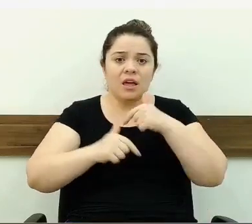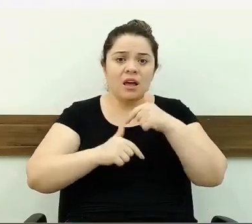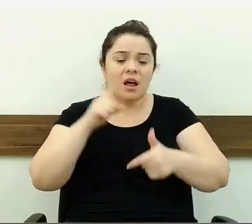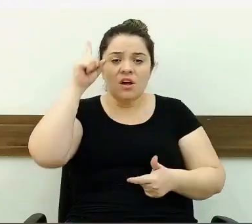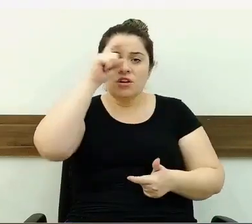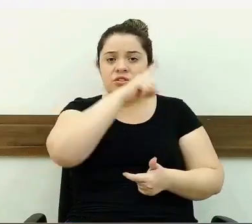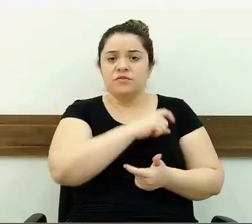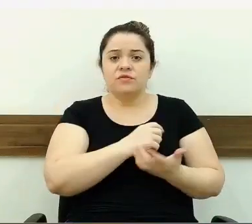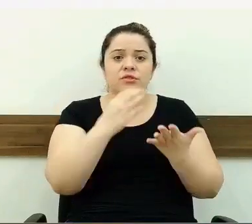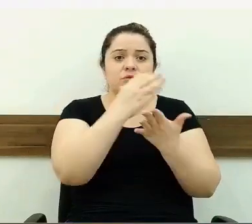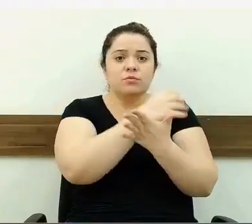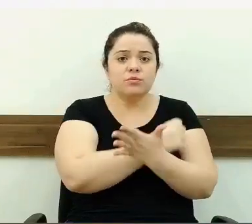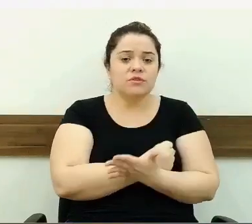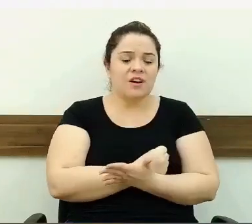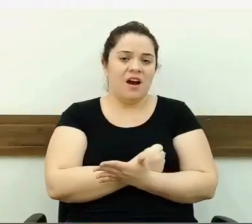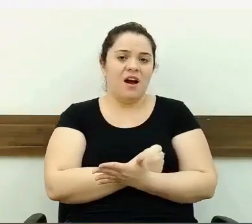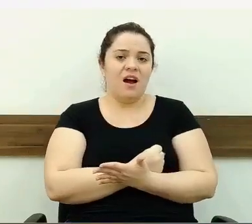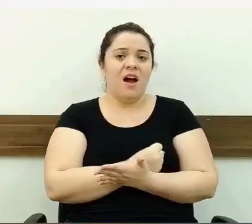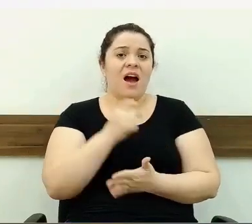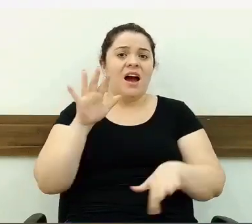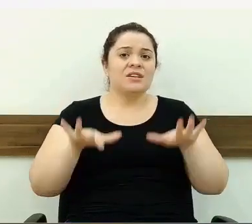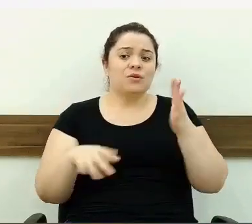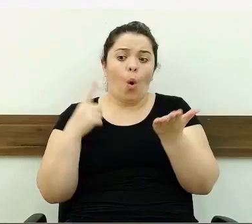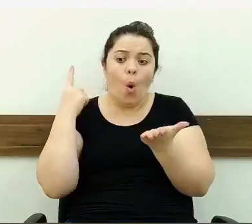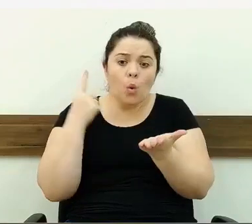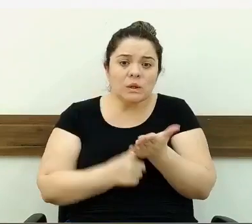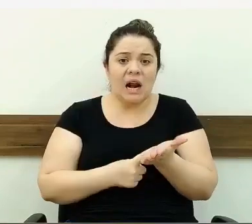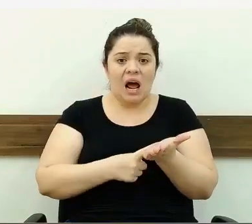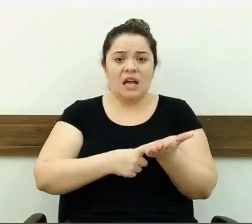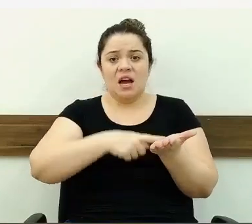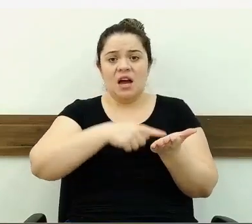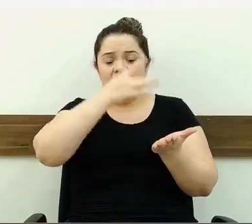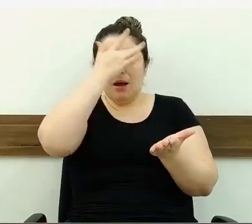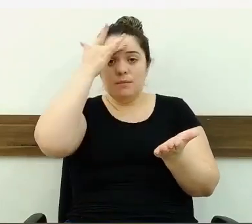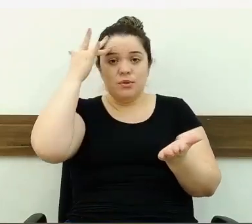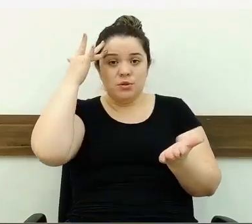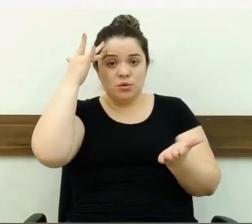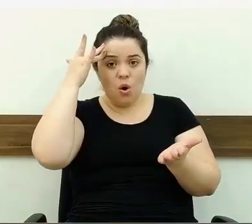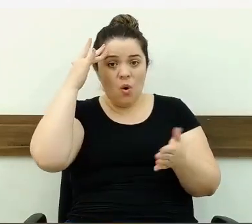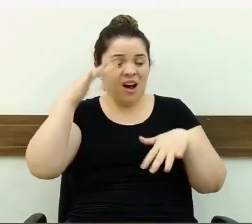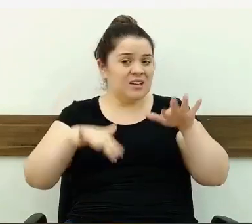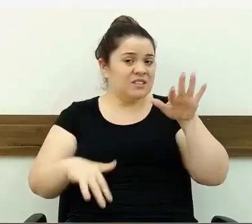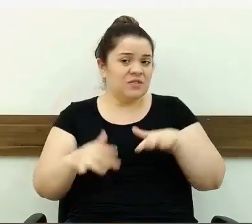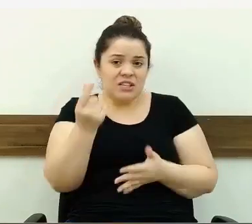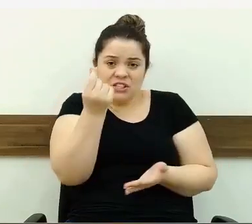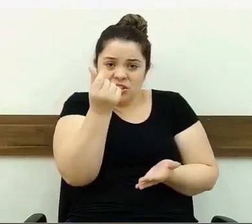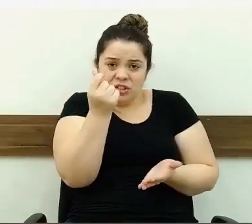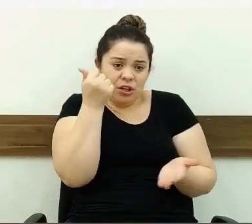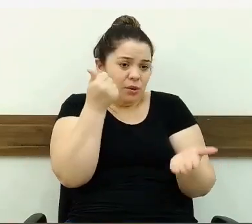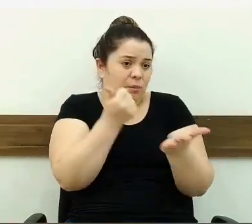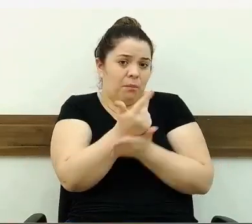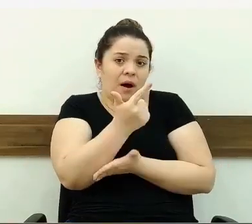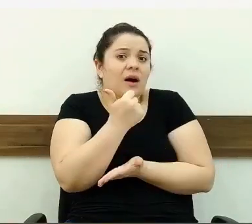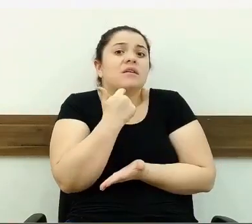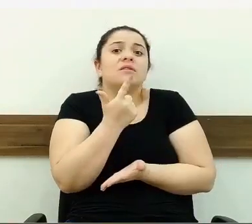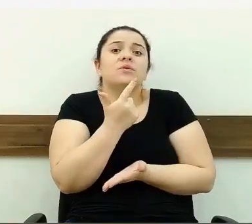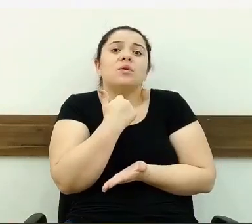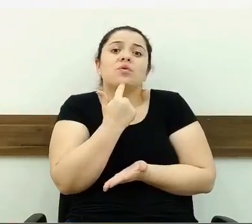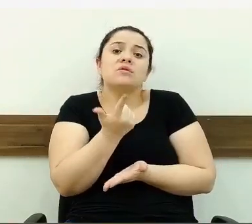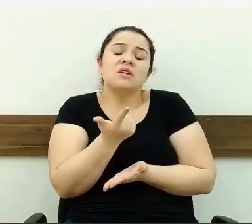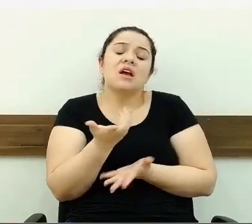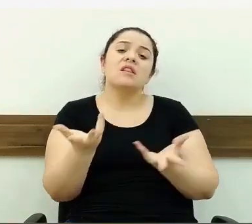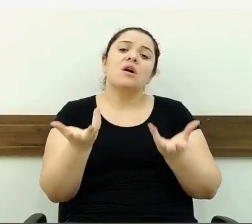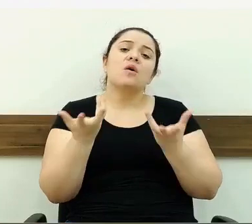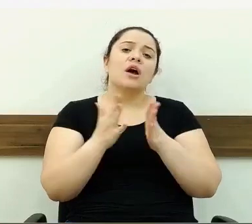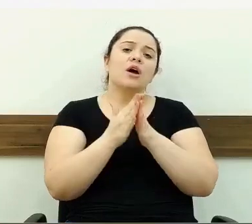Então, eles acabam tendo que contratar alguém e a gente sabe que a maioria não tem essa condição financeira. Então, eu gostaria muito que desse uma